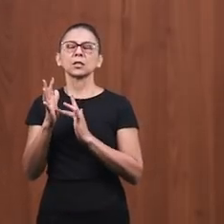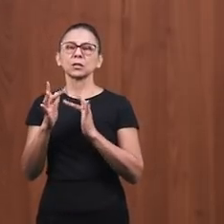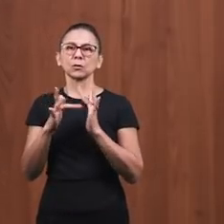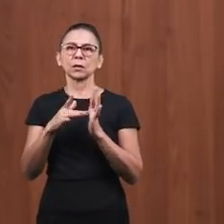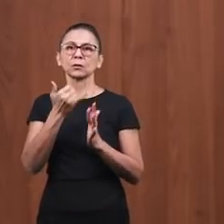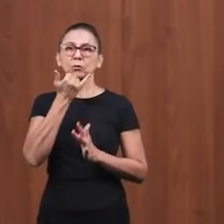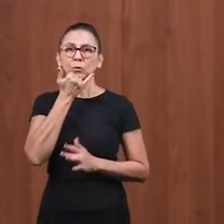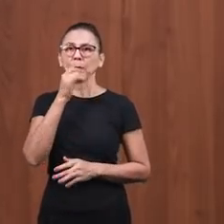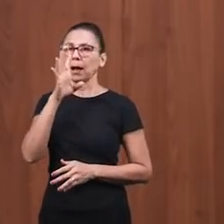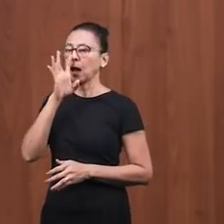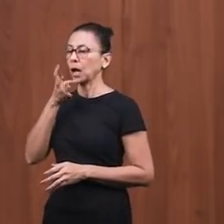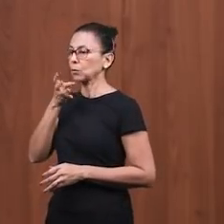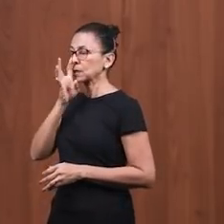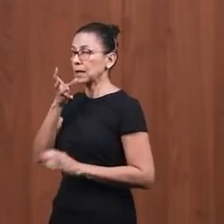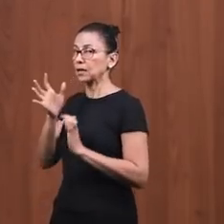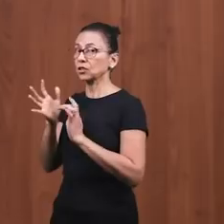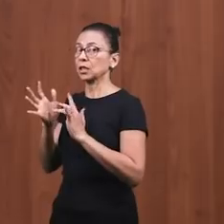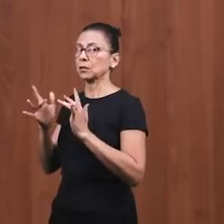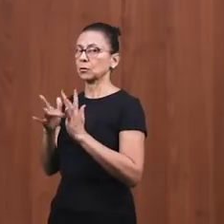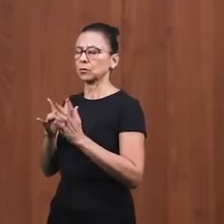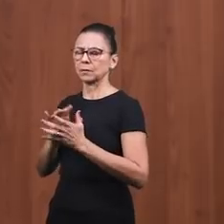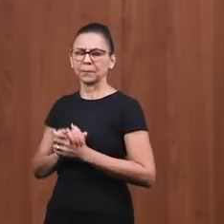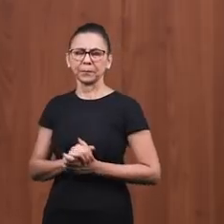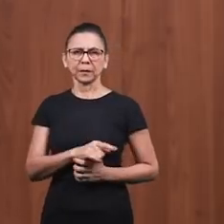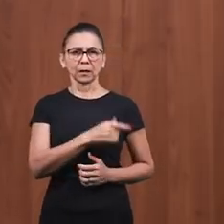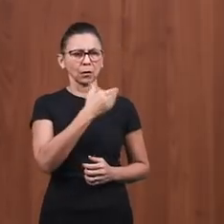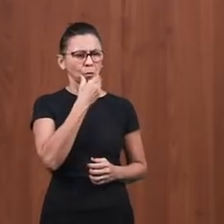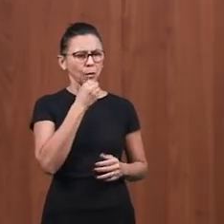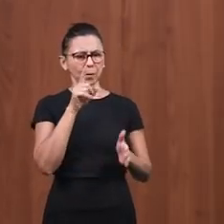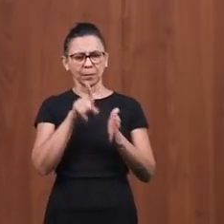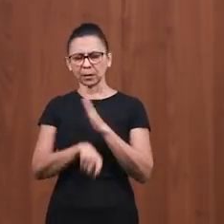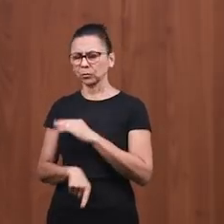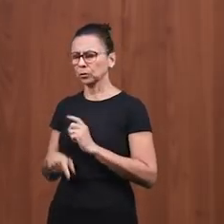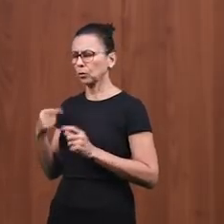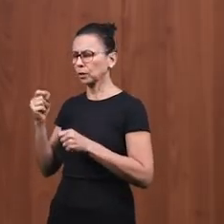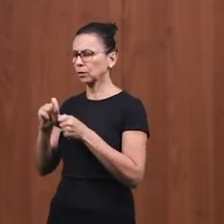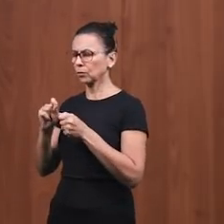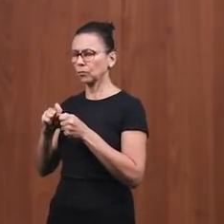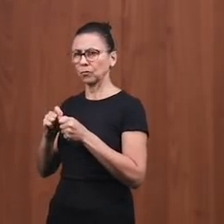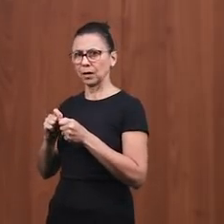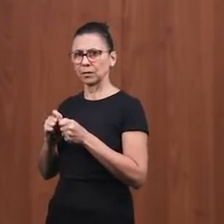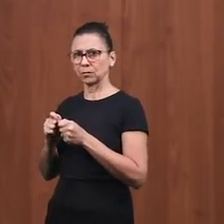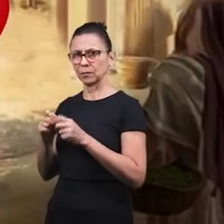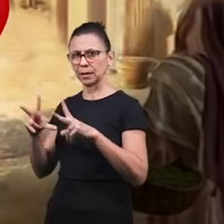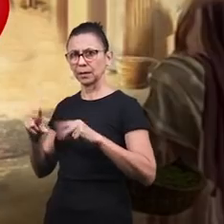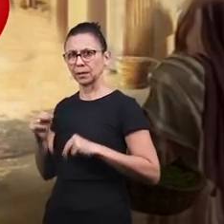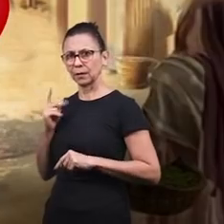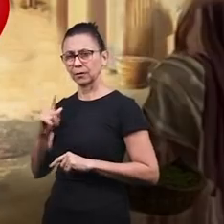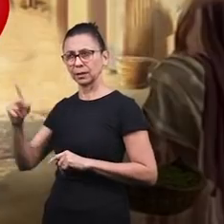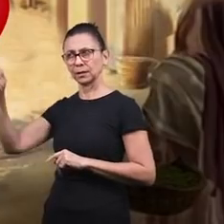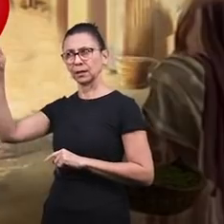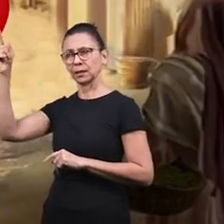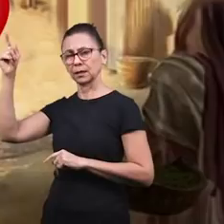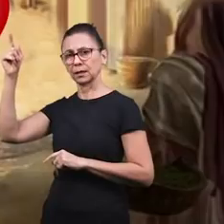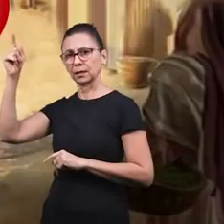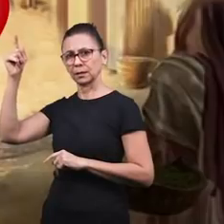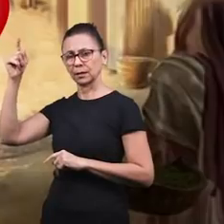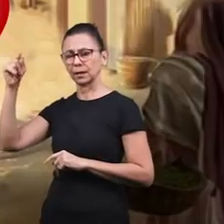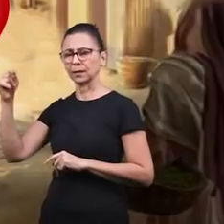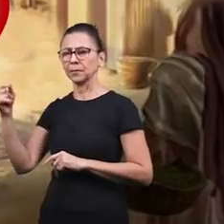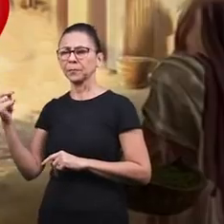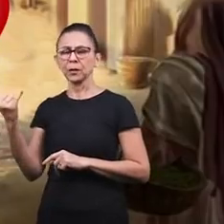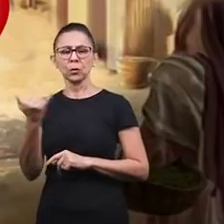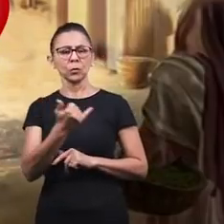que farei para herdar a vida eterna? O Senhor, então, fala com ele, o que está escrito na lei sobre isso? Aí ele fala assim,